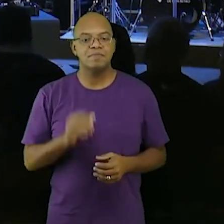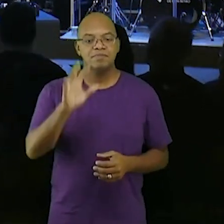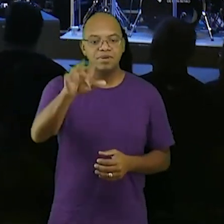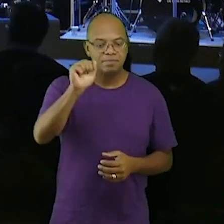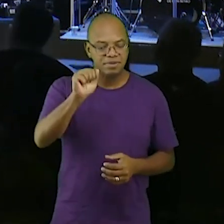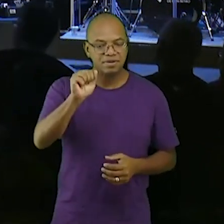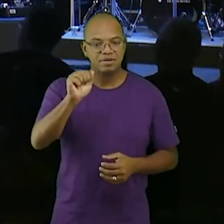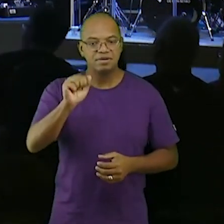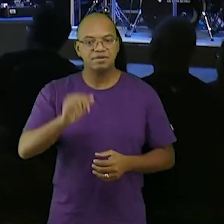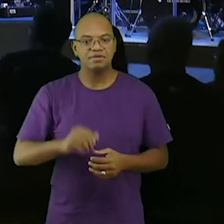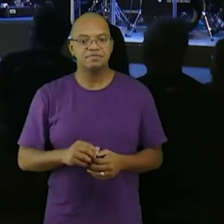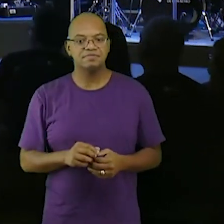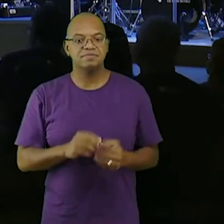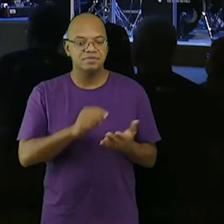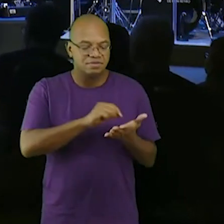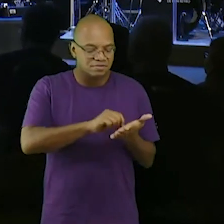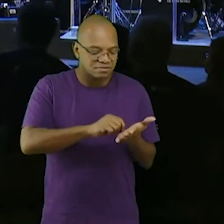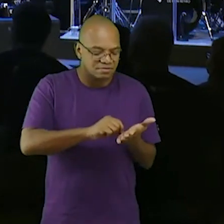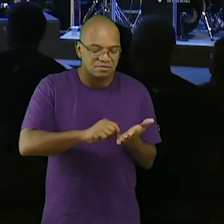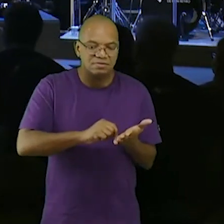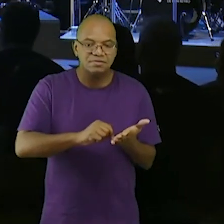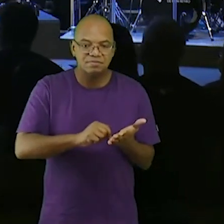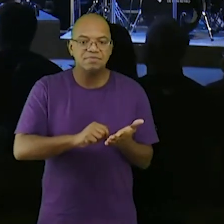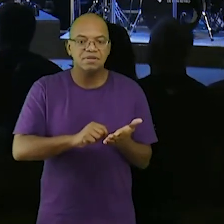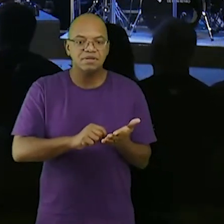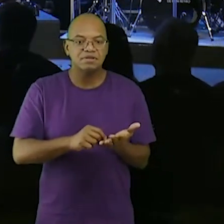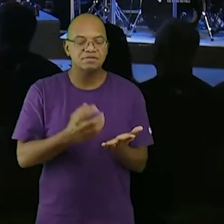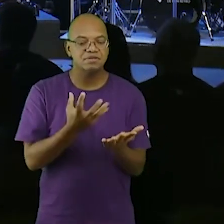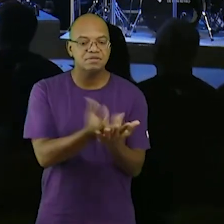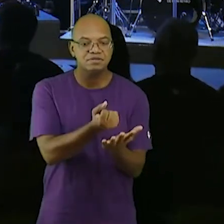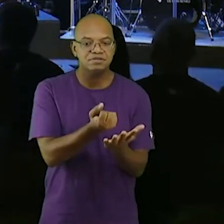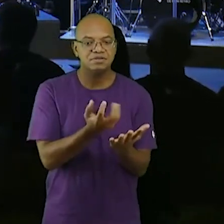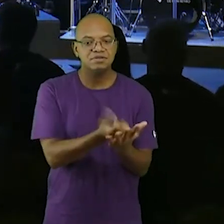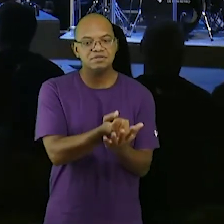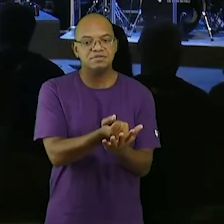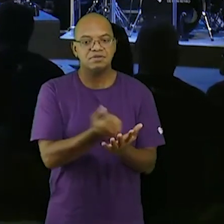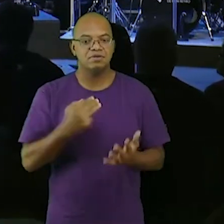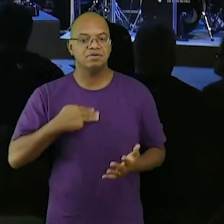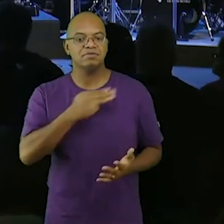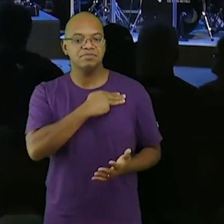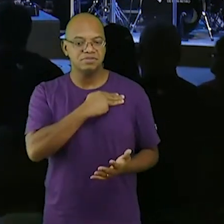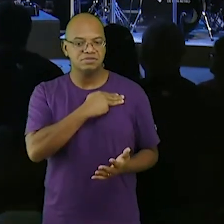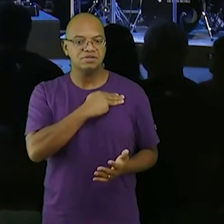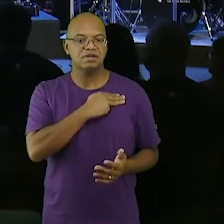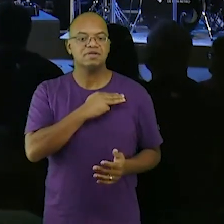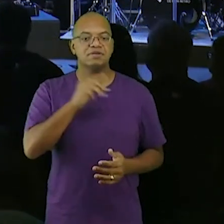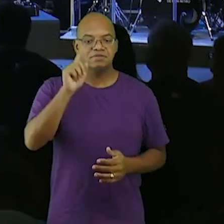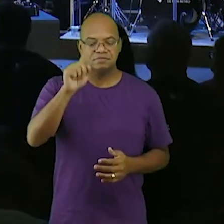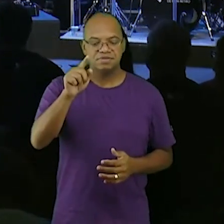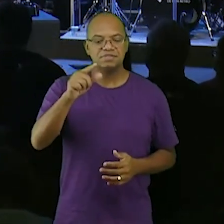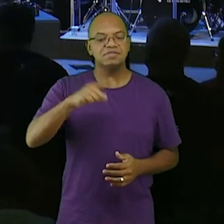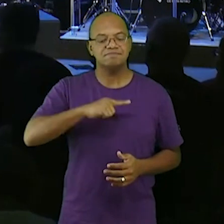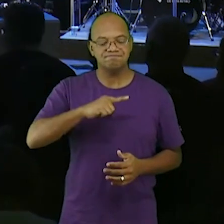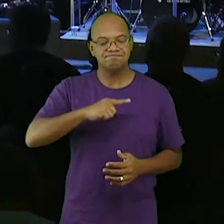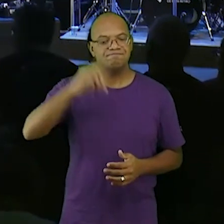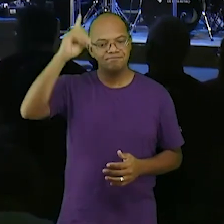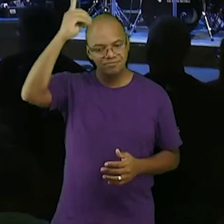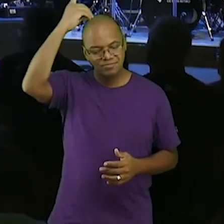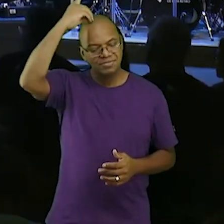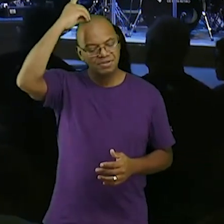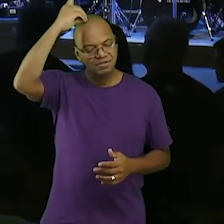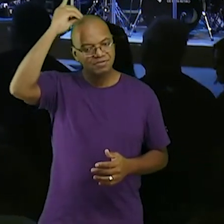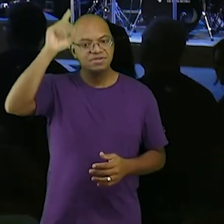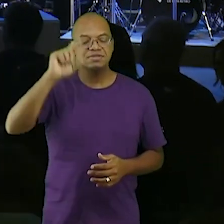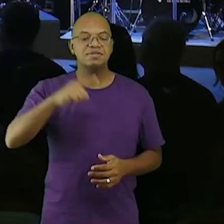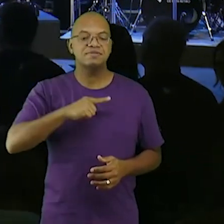preencha antes de sair eu sei que Deus falou com você e você tem o dom eu sei que existe algo que você pode edificar a vida